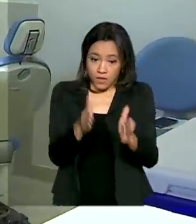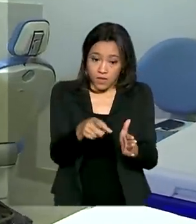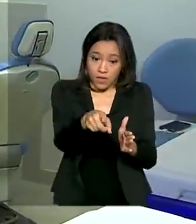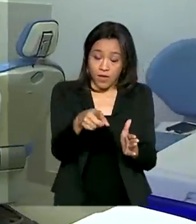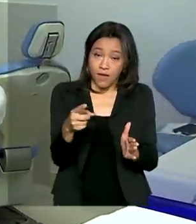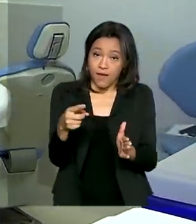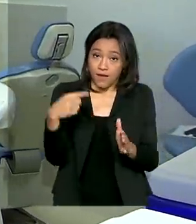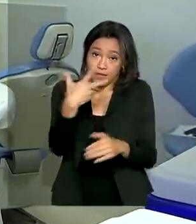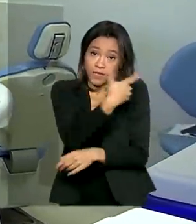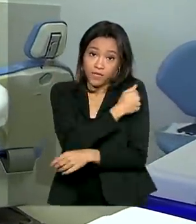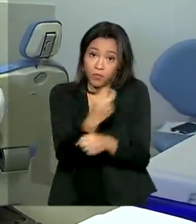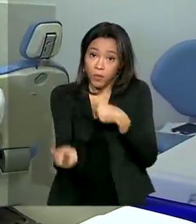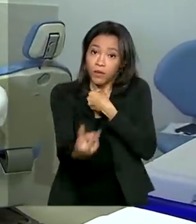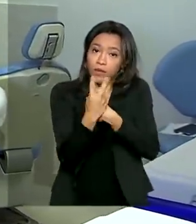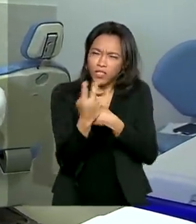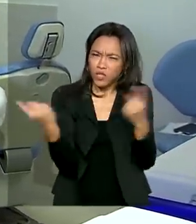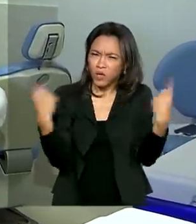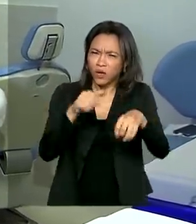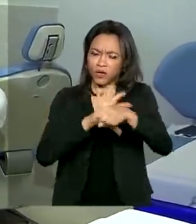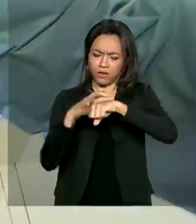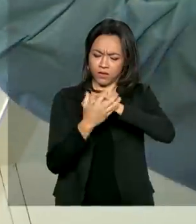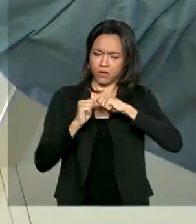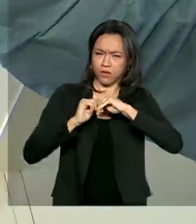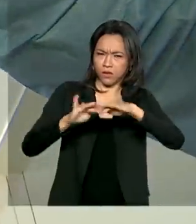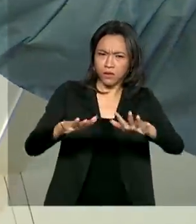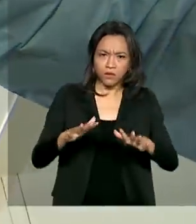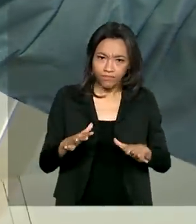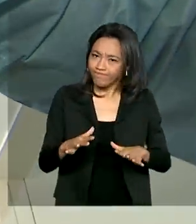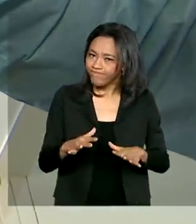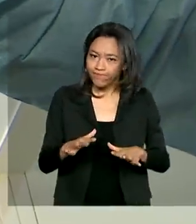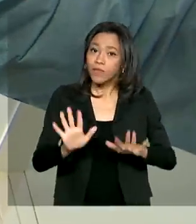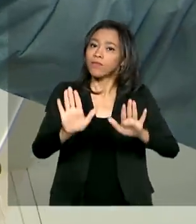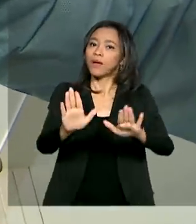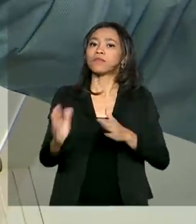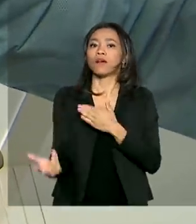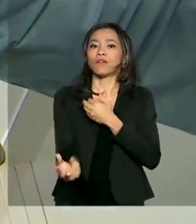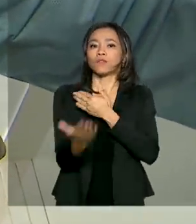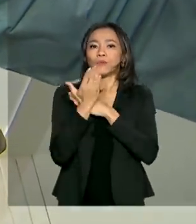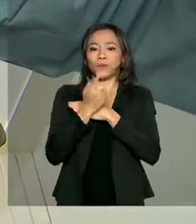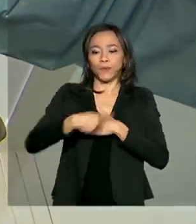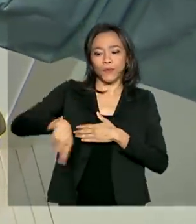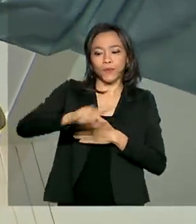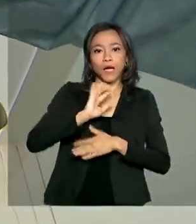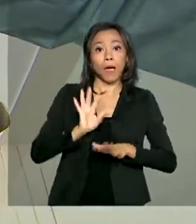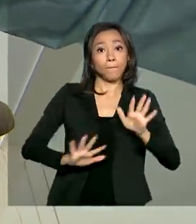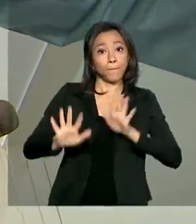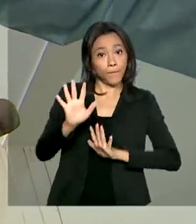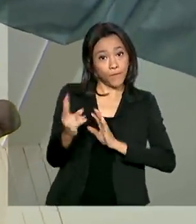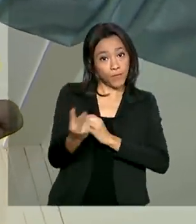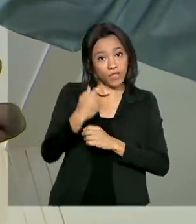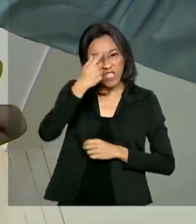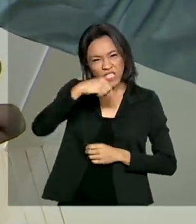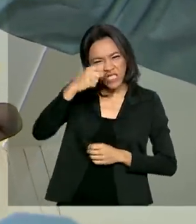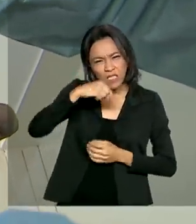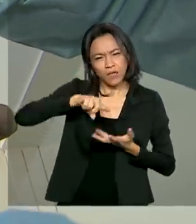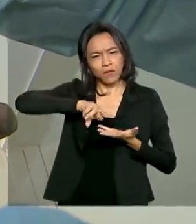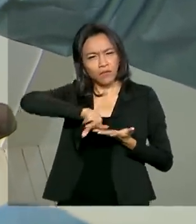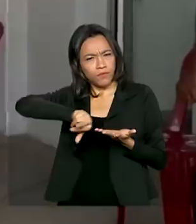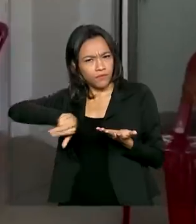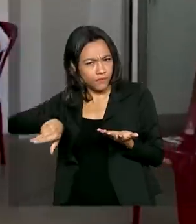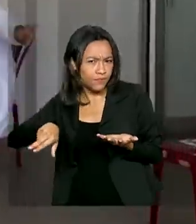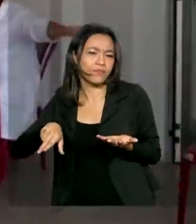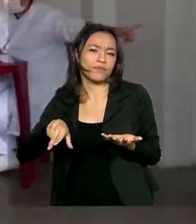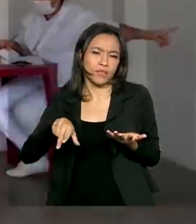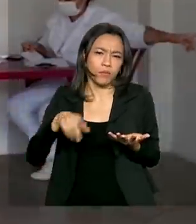não protege contra o novo coronavírus, mas ajuda a imunizar a população contra síndromes gripais e respiratórias.